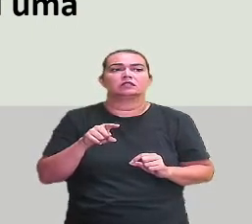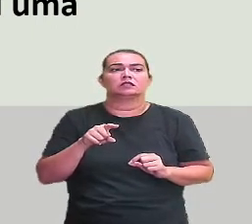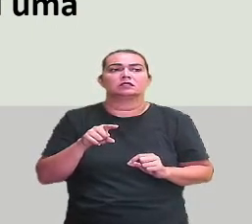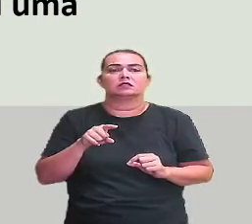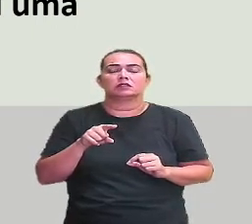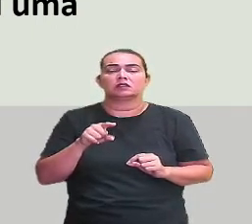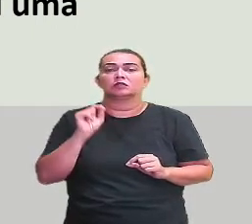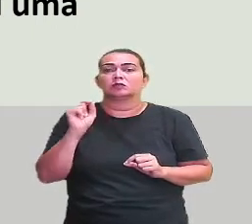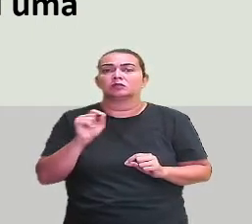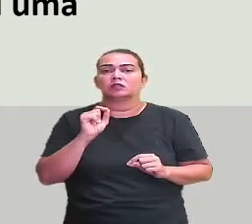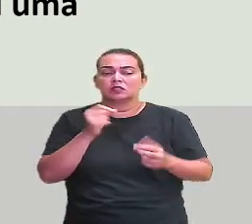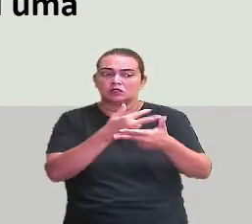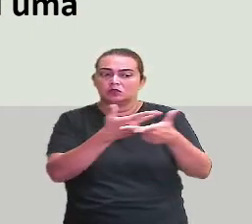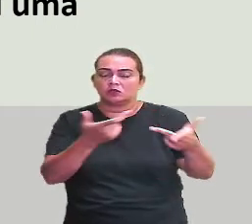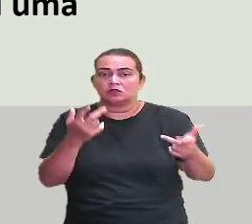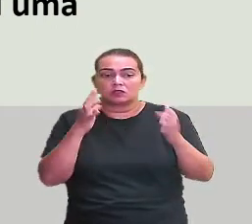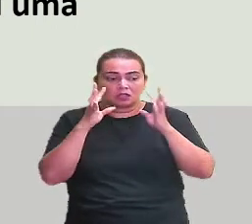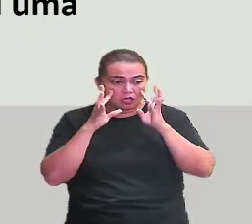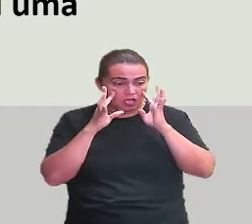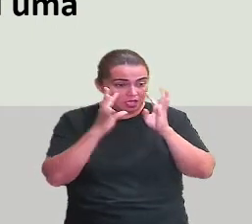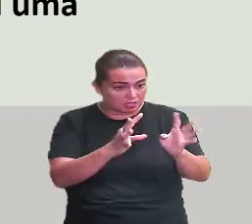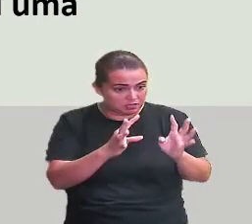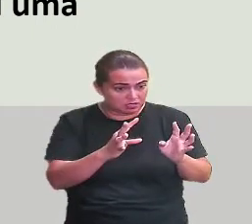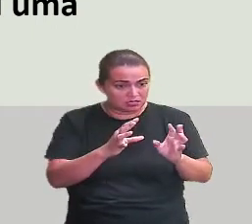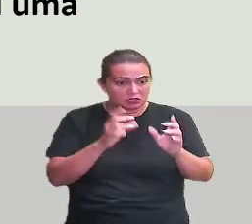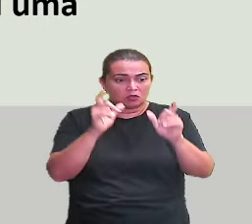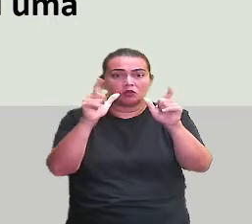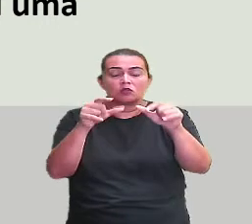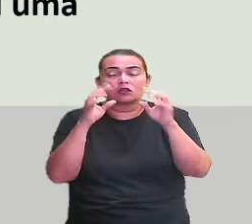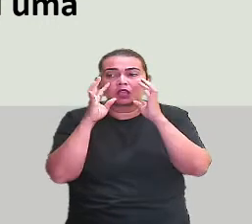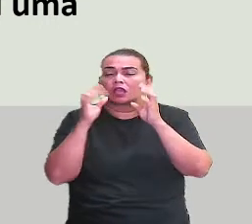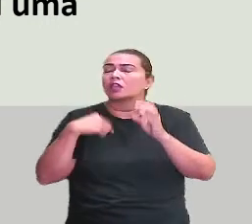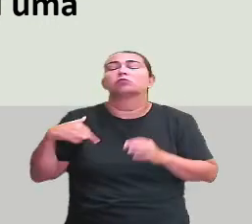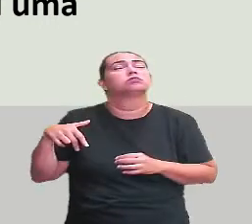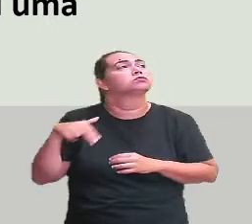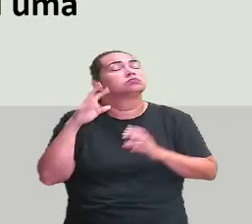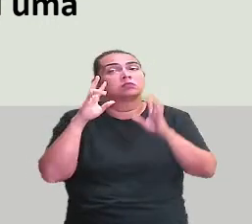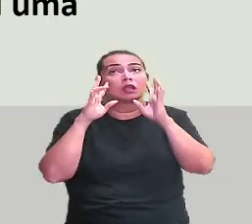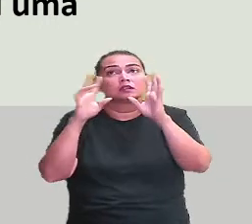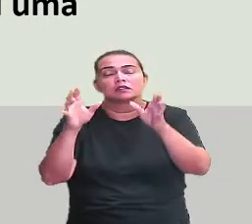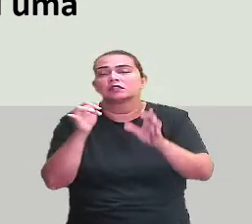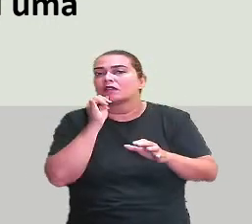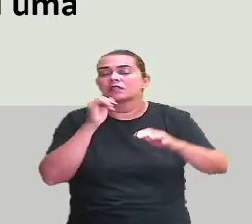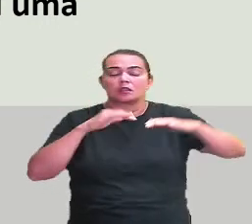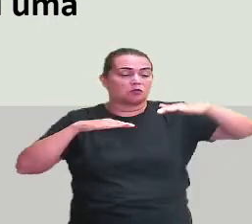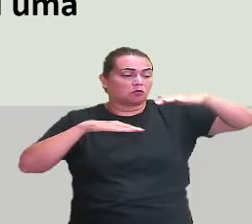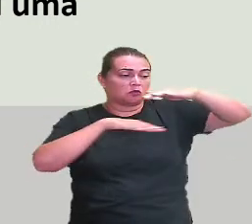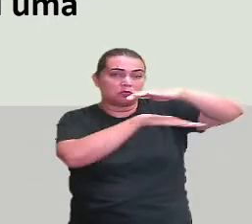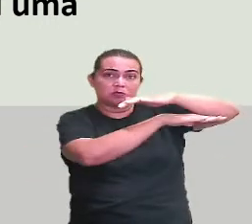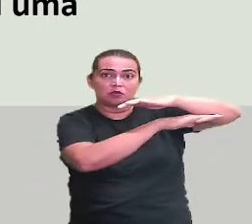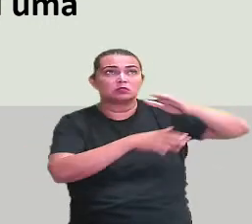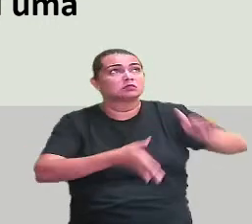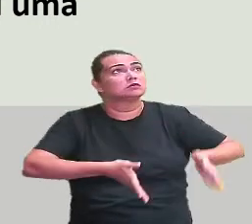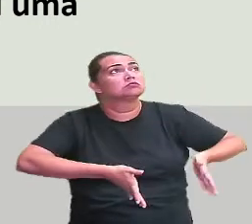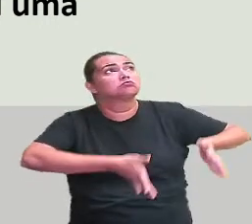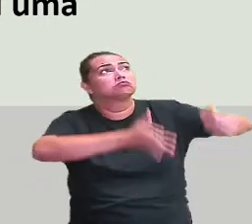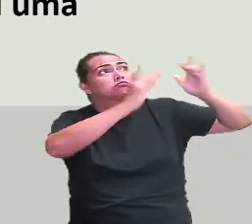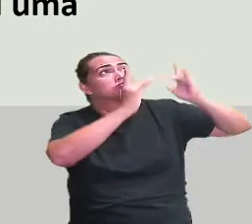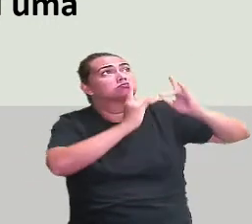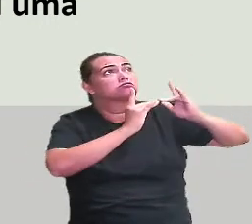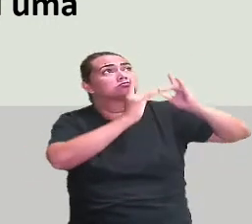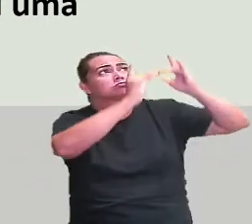que chama a atenção em nossos trajetos diários. Tá bom? como uma ponte, um edifício na